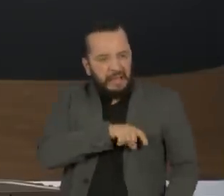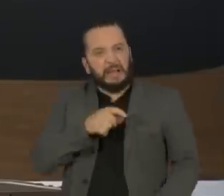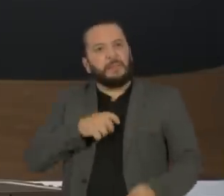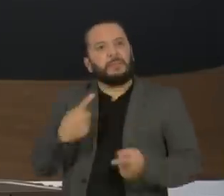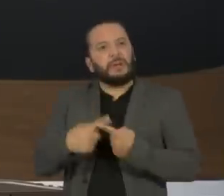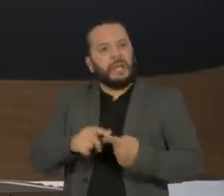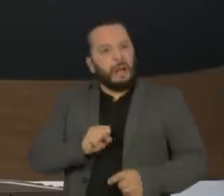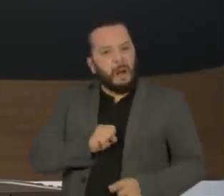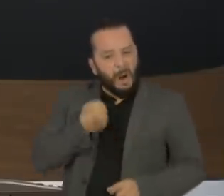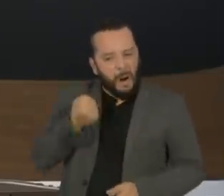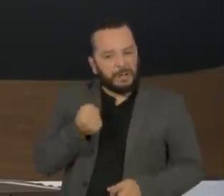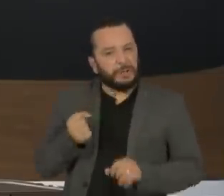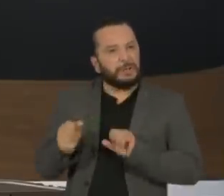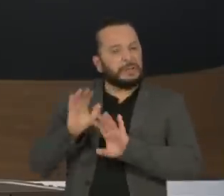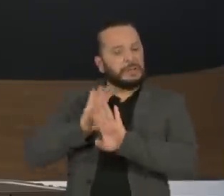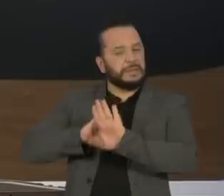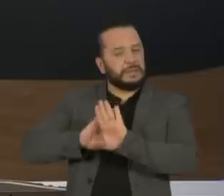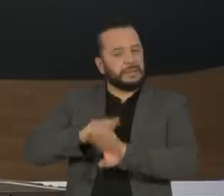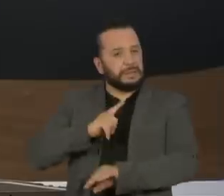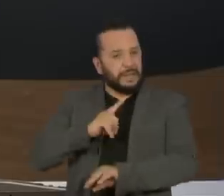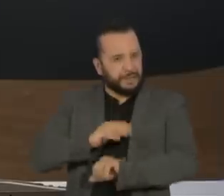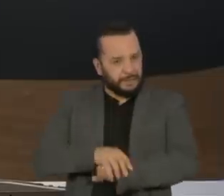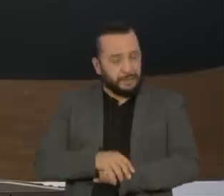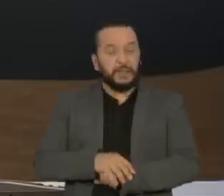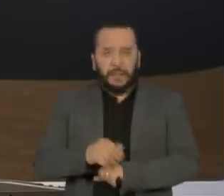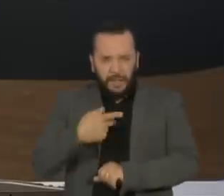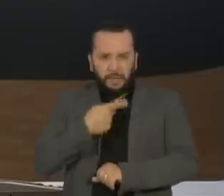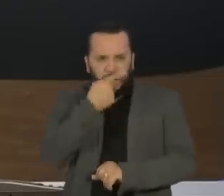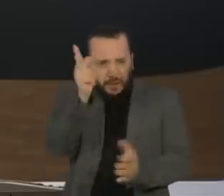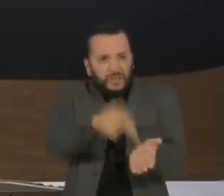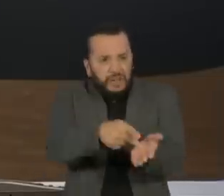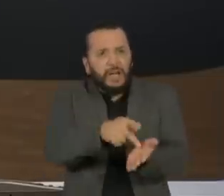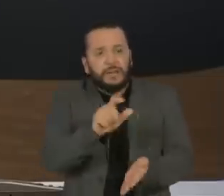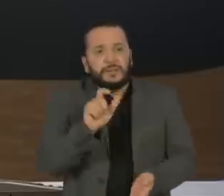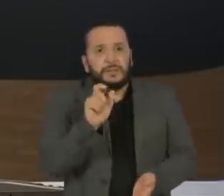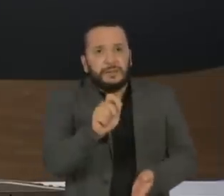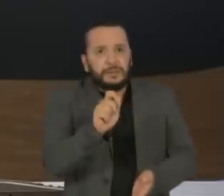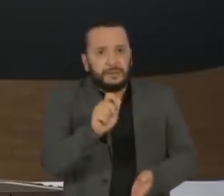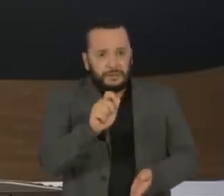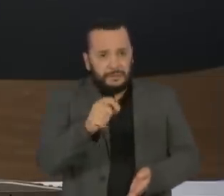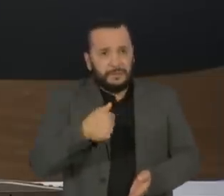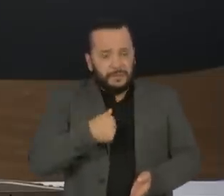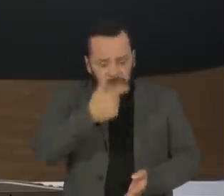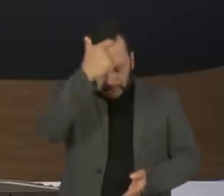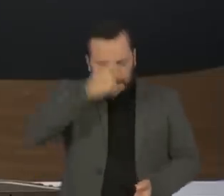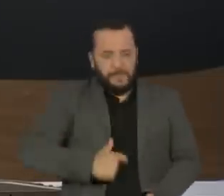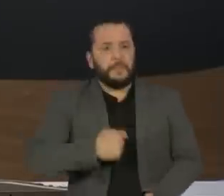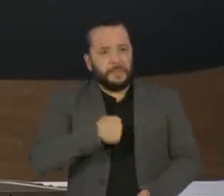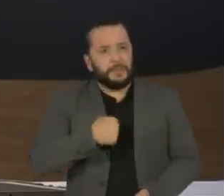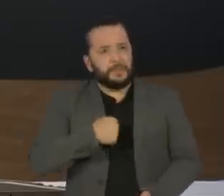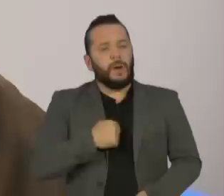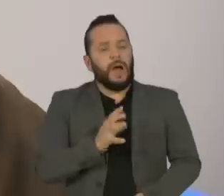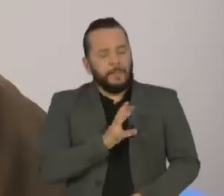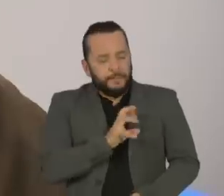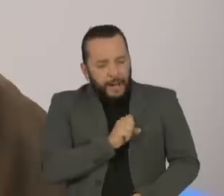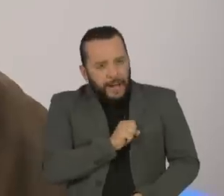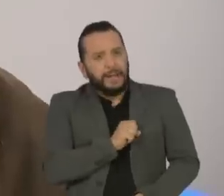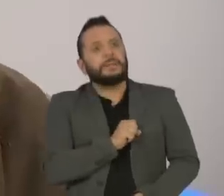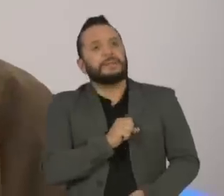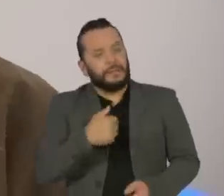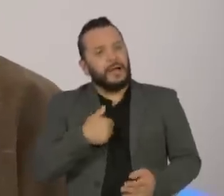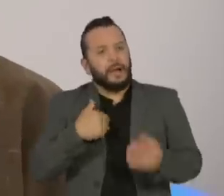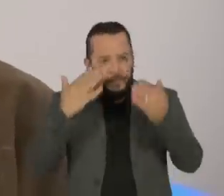ódio indizível, posso afirmar, sem a menor sombra de dúvida, que sou uma pessoa extremamente querida, amada e